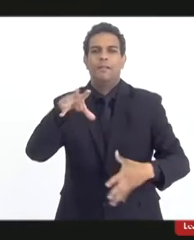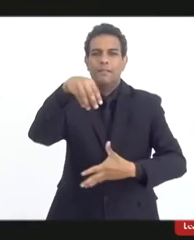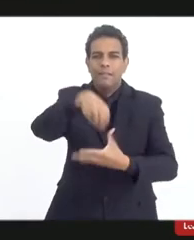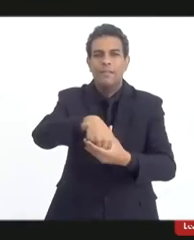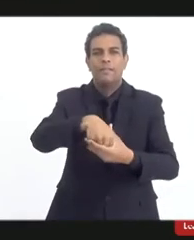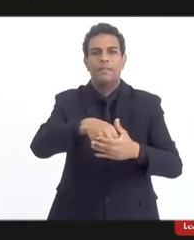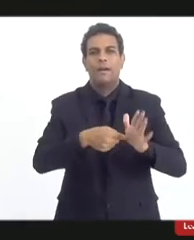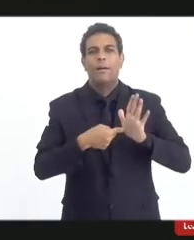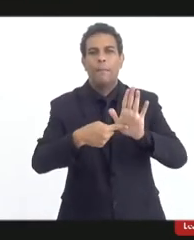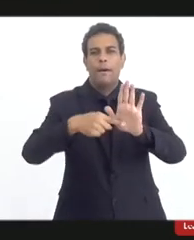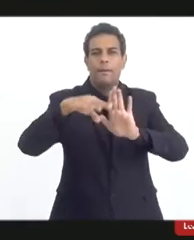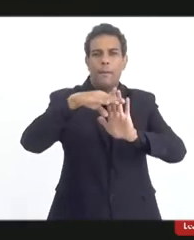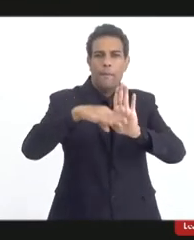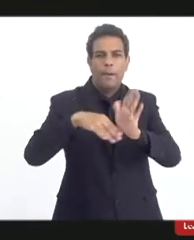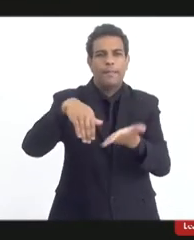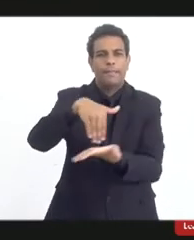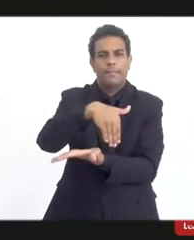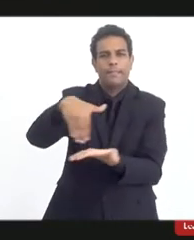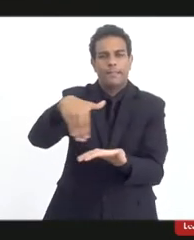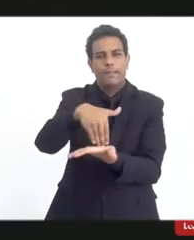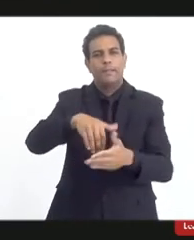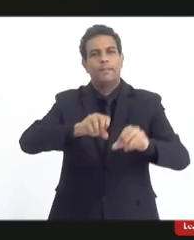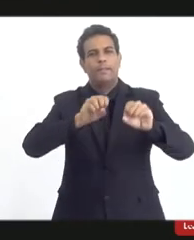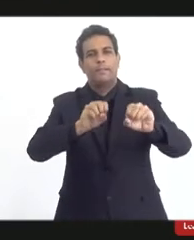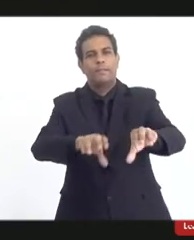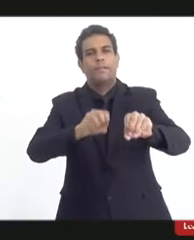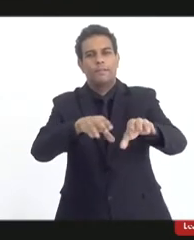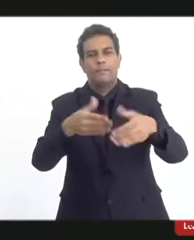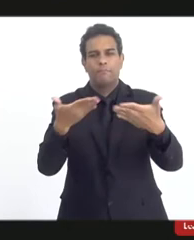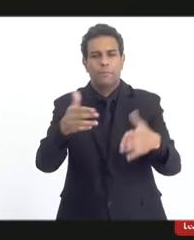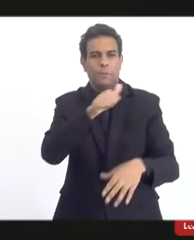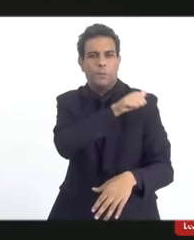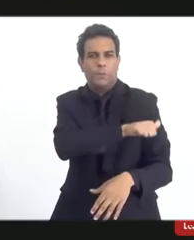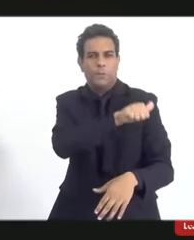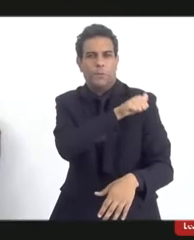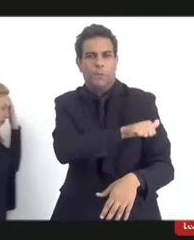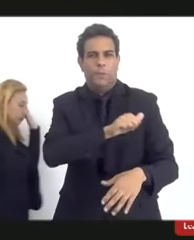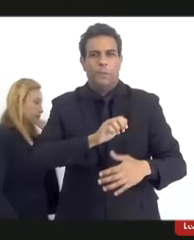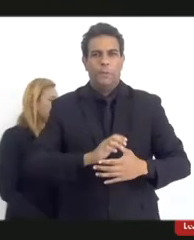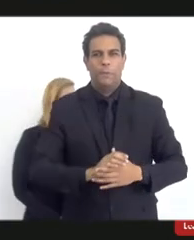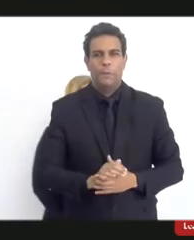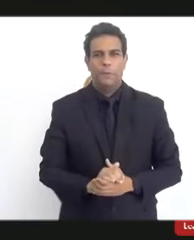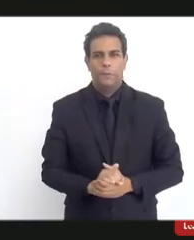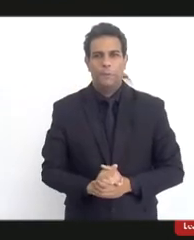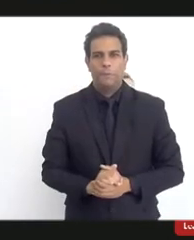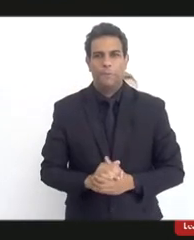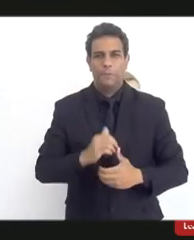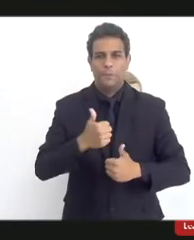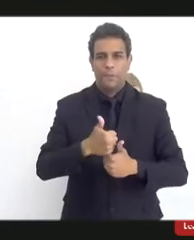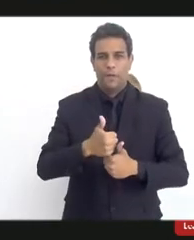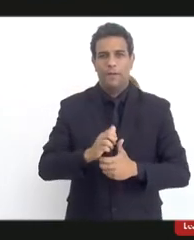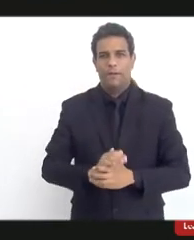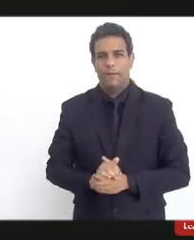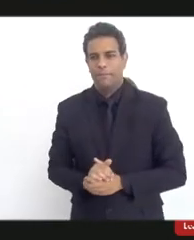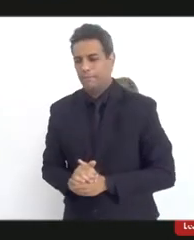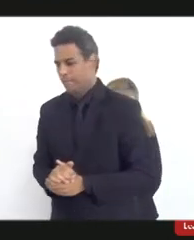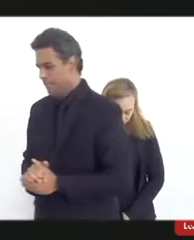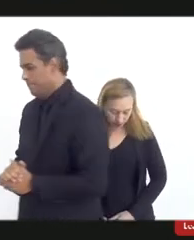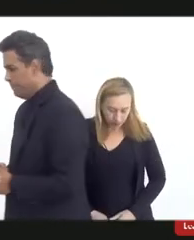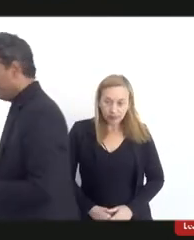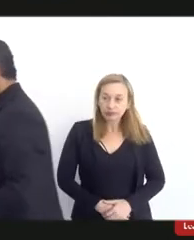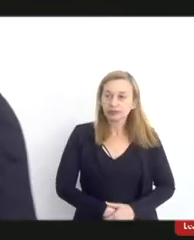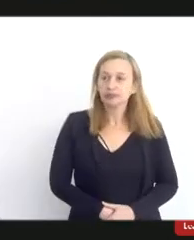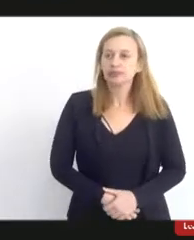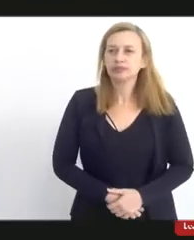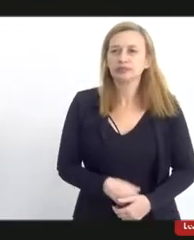o secretário de Estado de Educação, Alexandre Vale. Dizer ao diácono Nelson Águia que, se precisar sair, nós